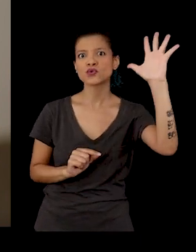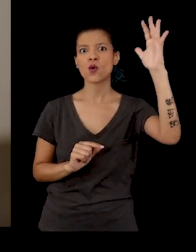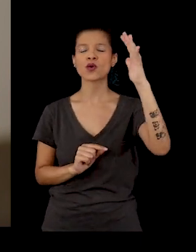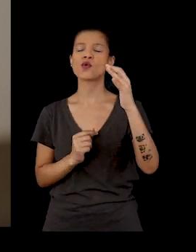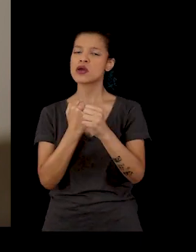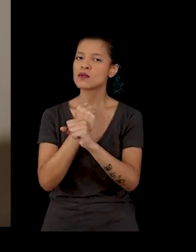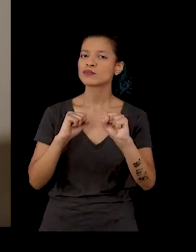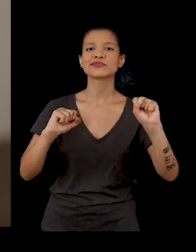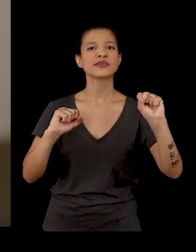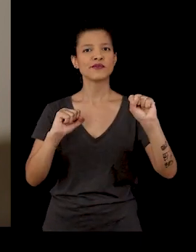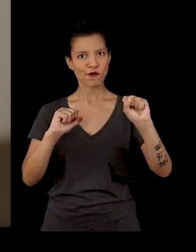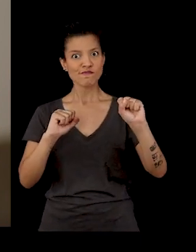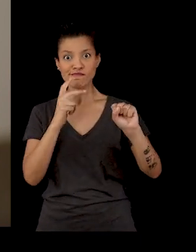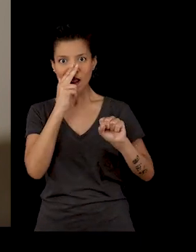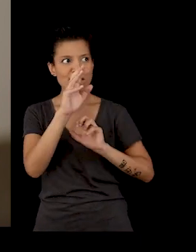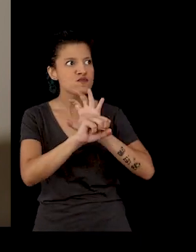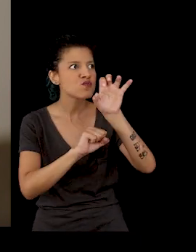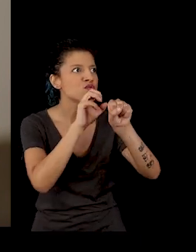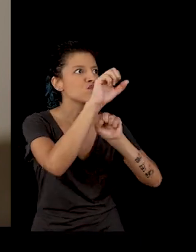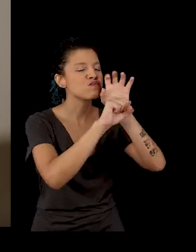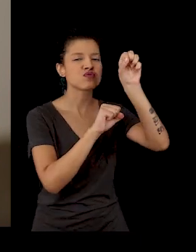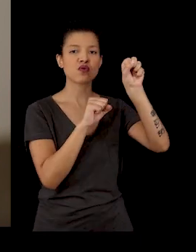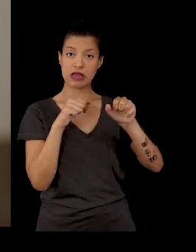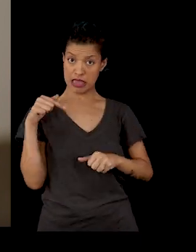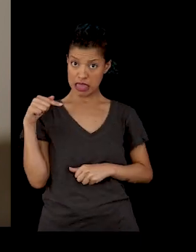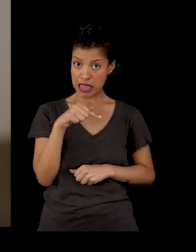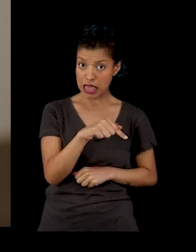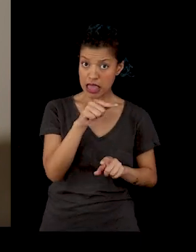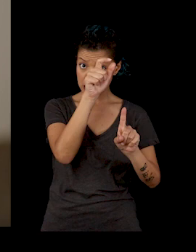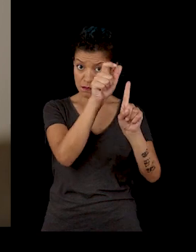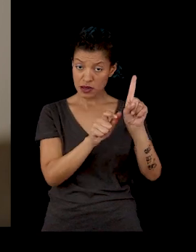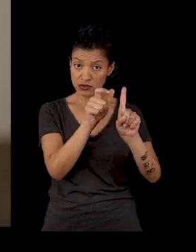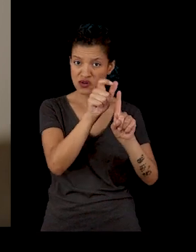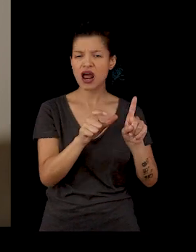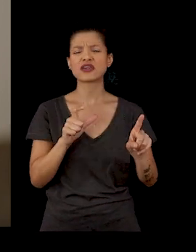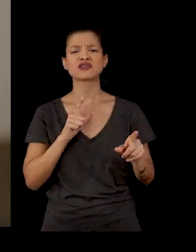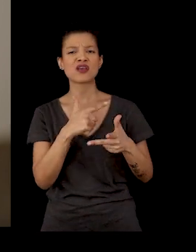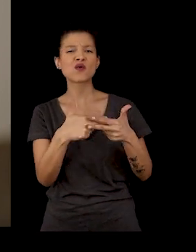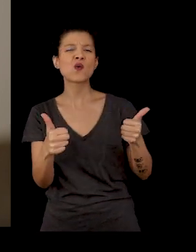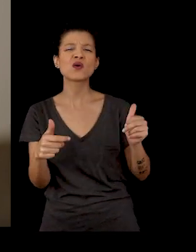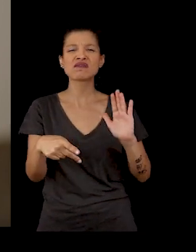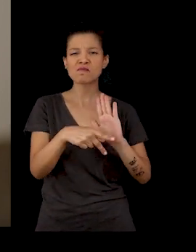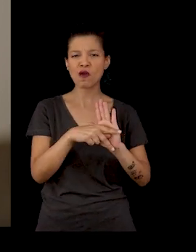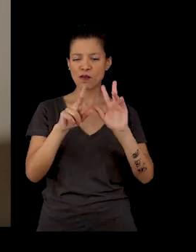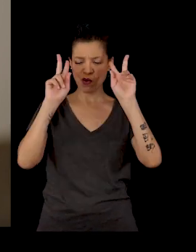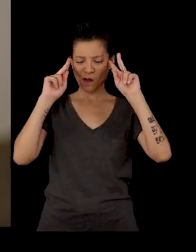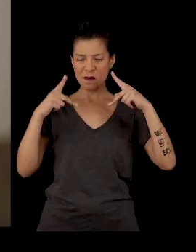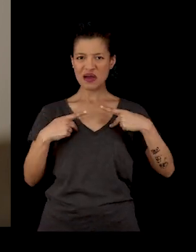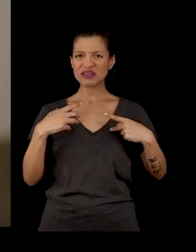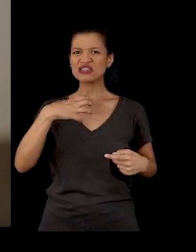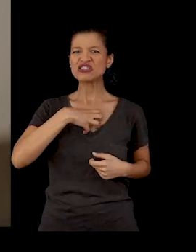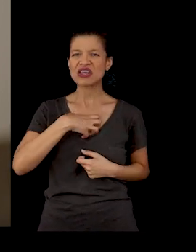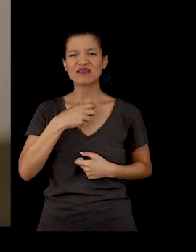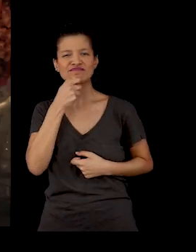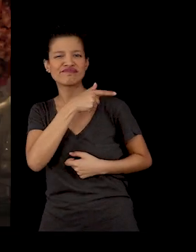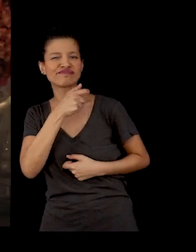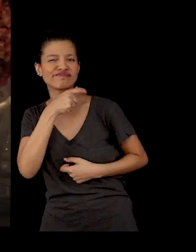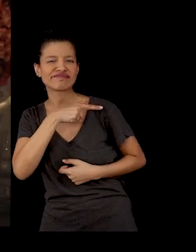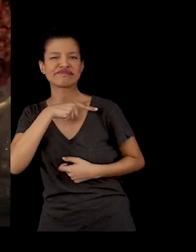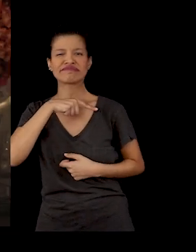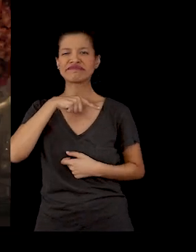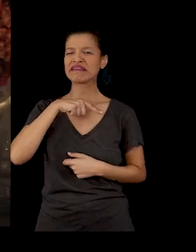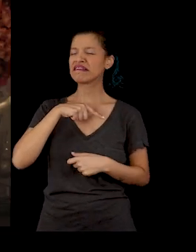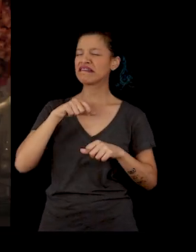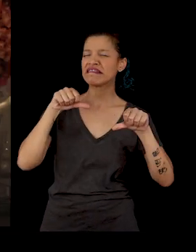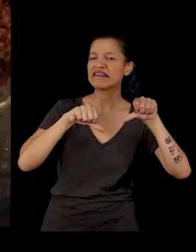impossível. Ele trabalha sobre as trilhas do ridículo humano, para que uma história possa